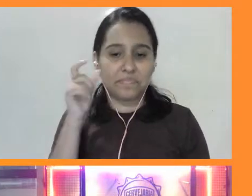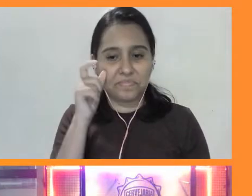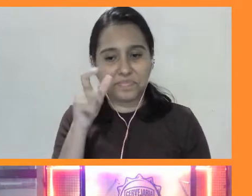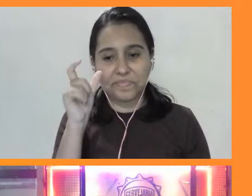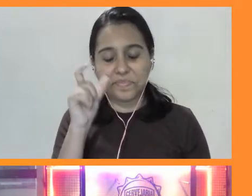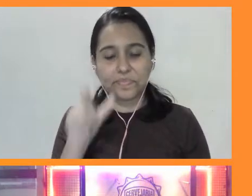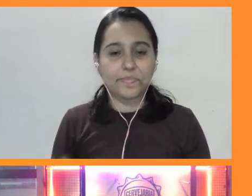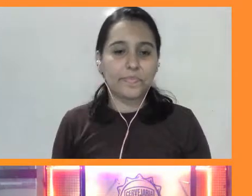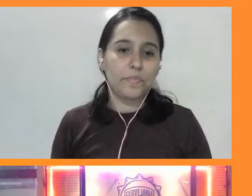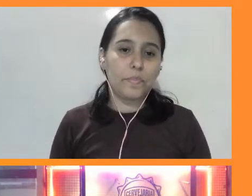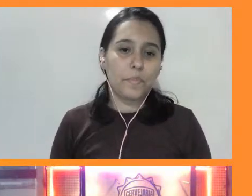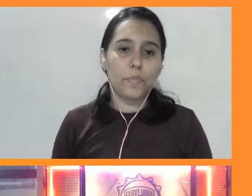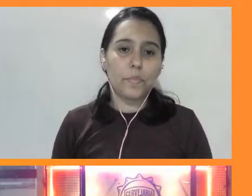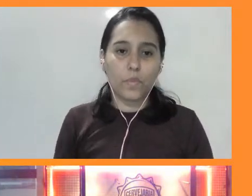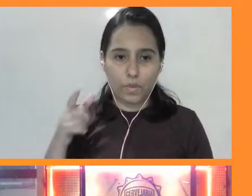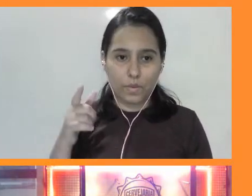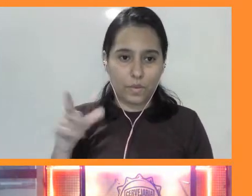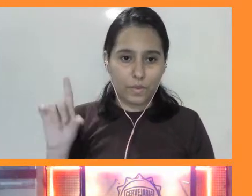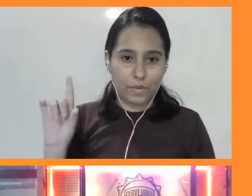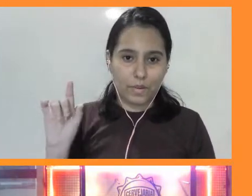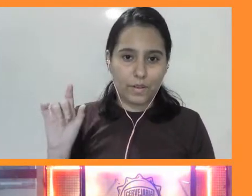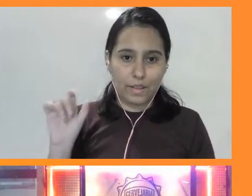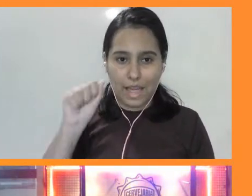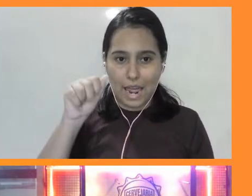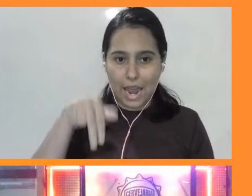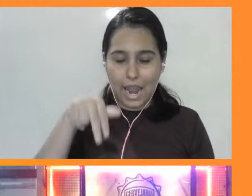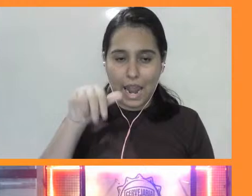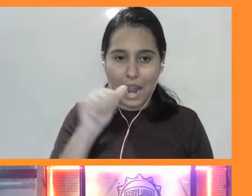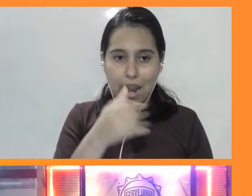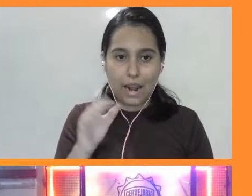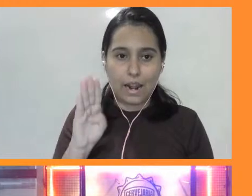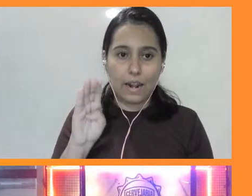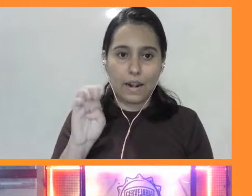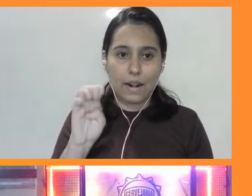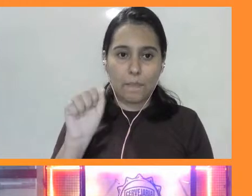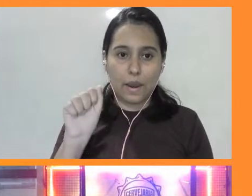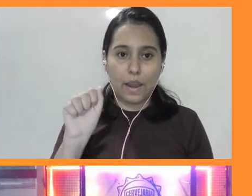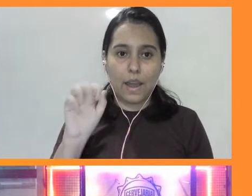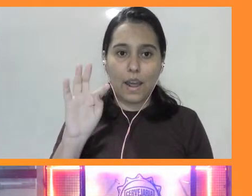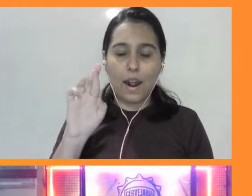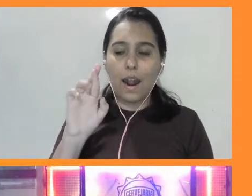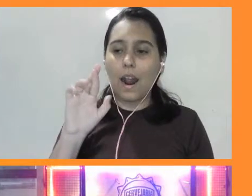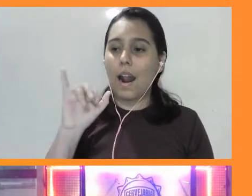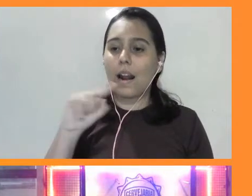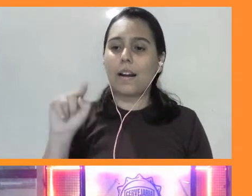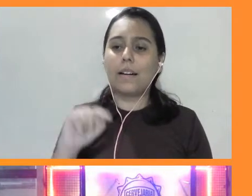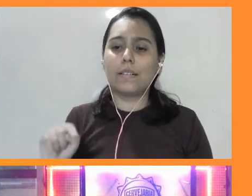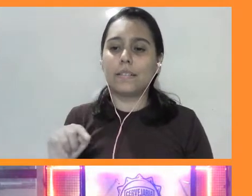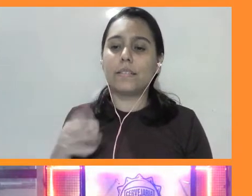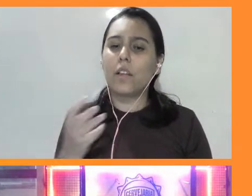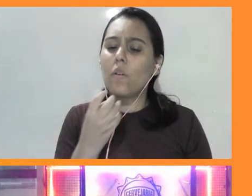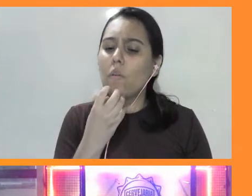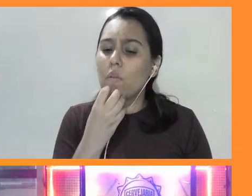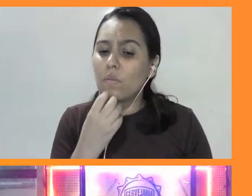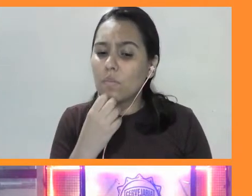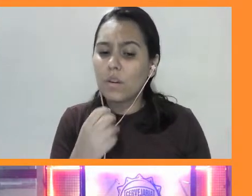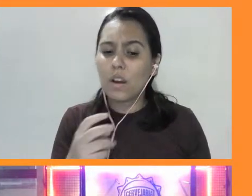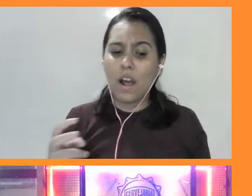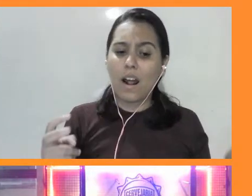A Ana Beatriz quer saber, então, o macho pode tomar o território de outro? Há uma luta por território?